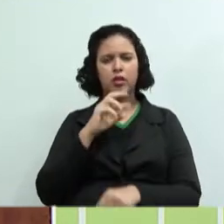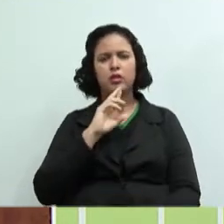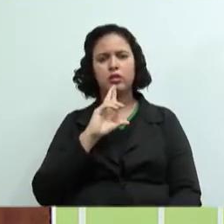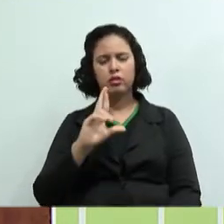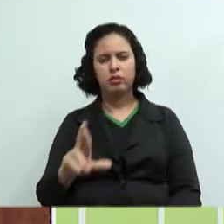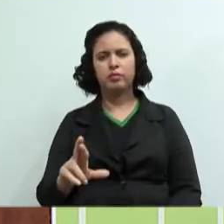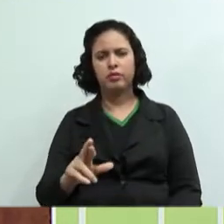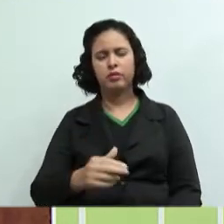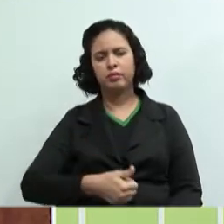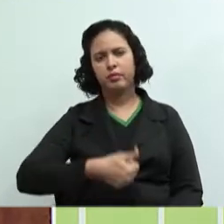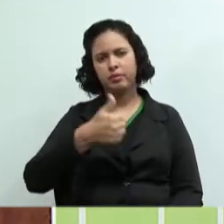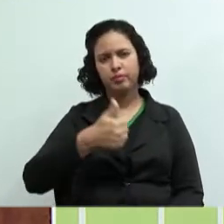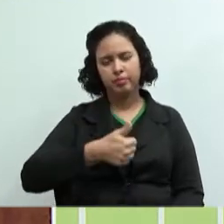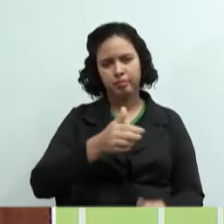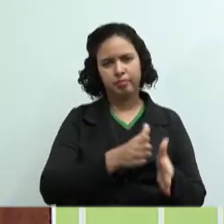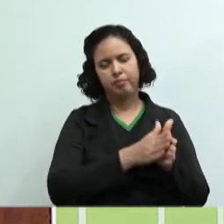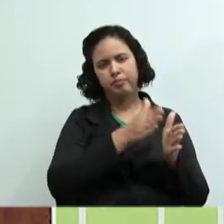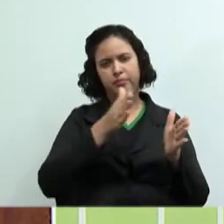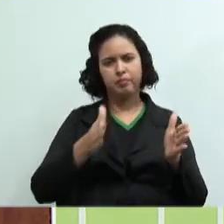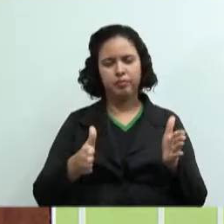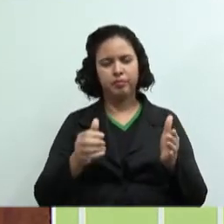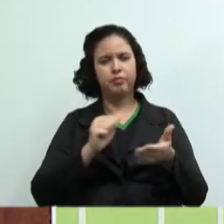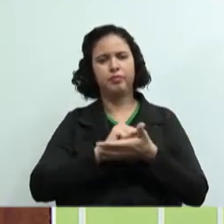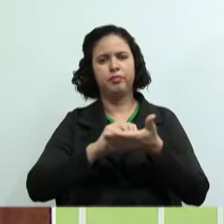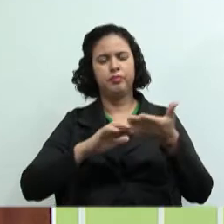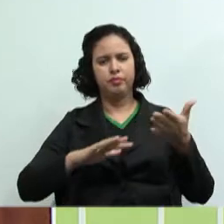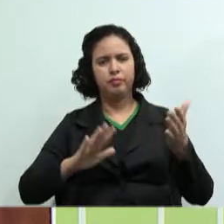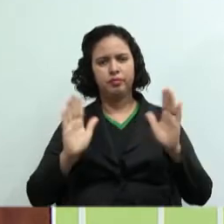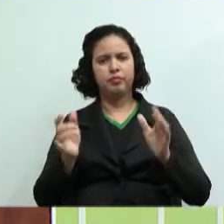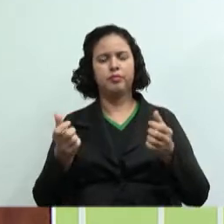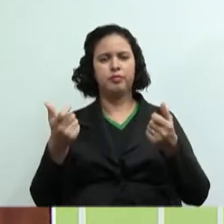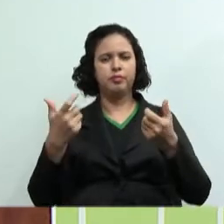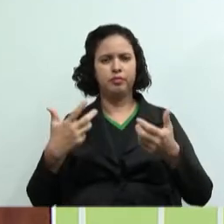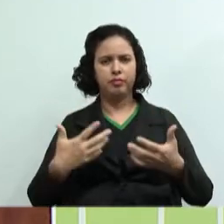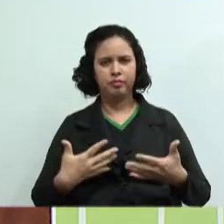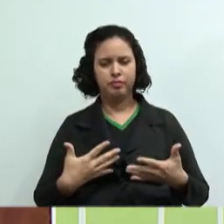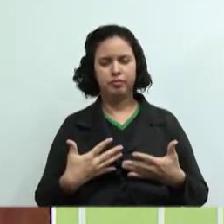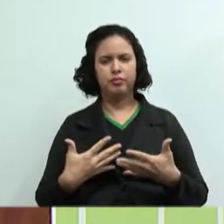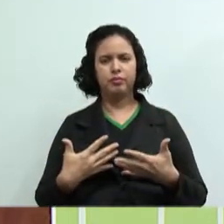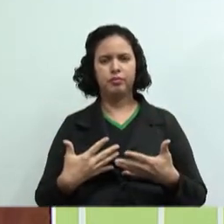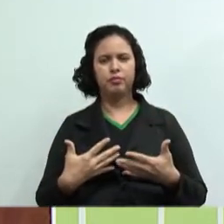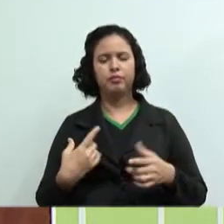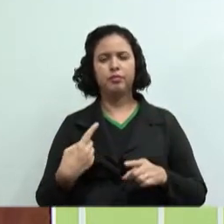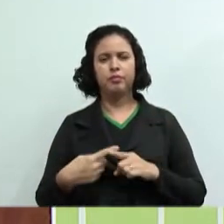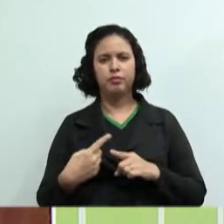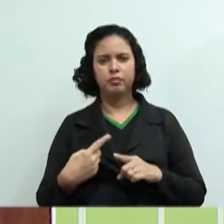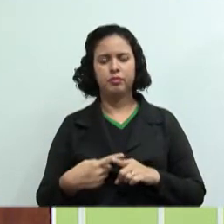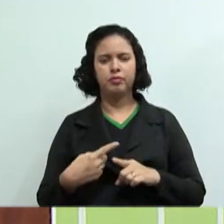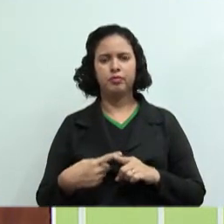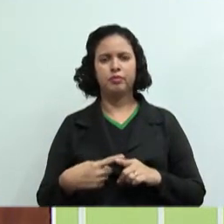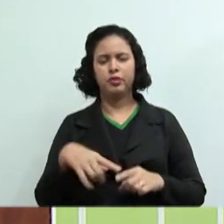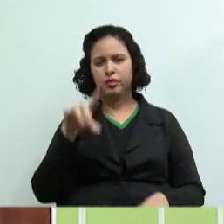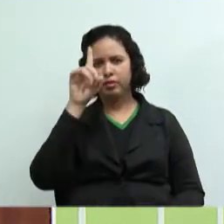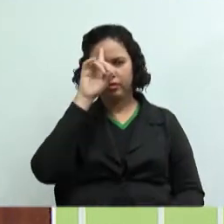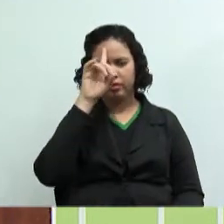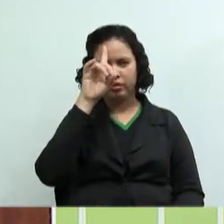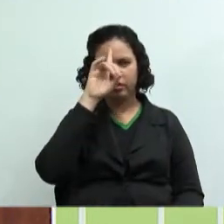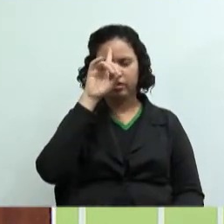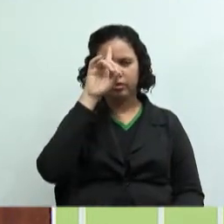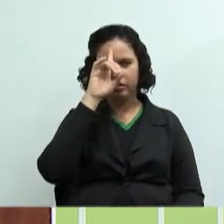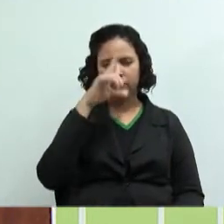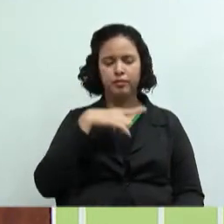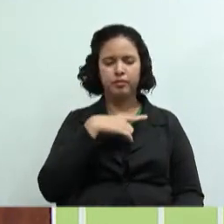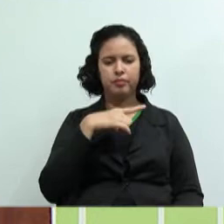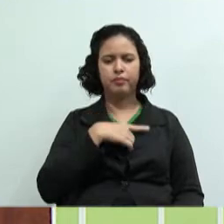Então, a primeira etapa do trabalho, eu já falei aqui anteriormente, eu vou repetir novamente, porque quase todos os dias eu estou